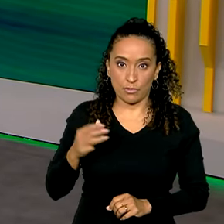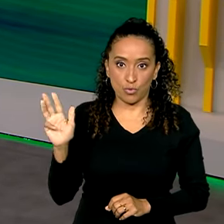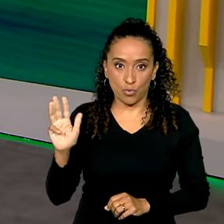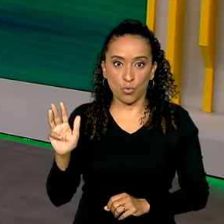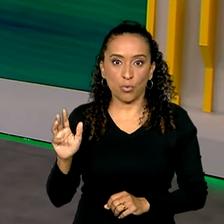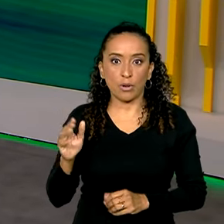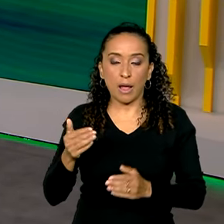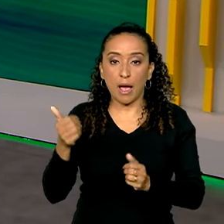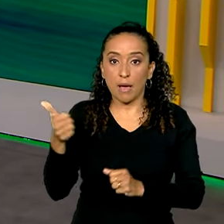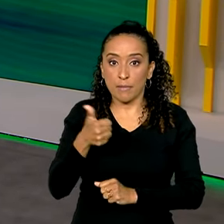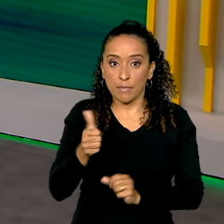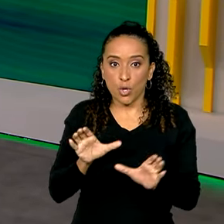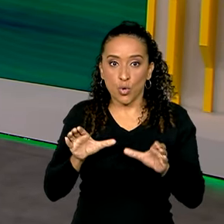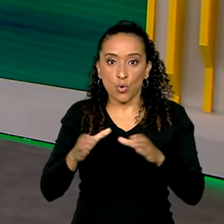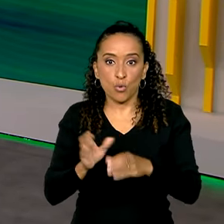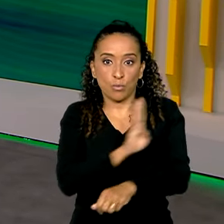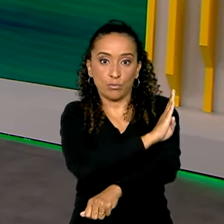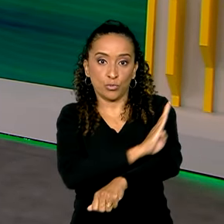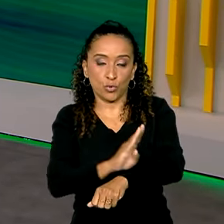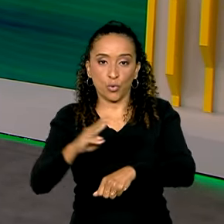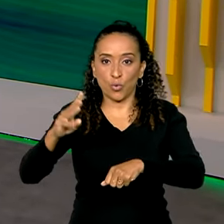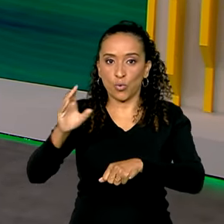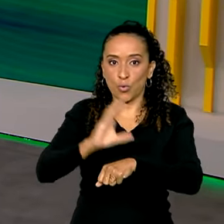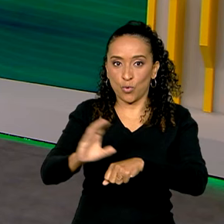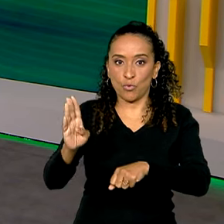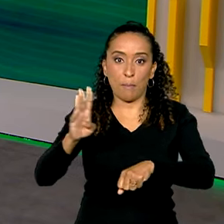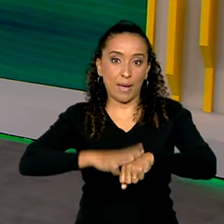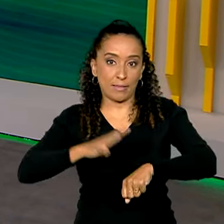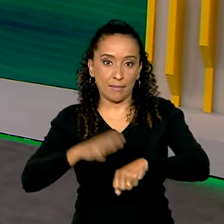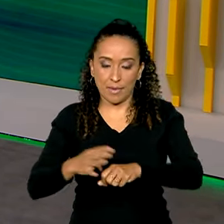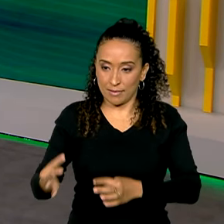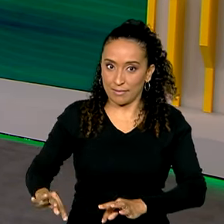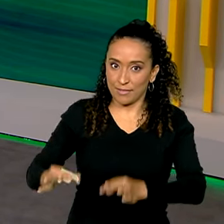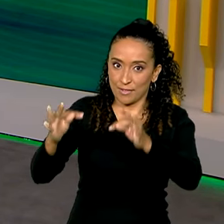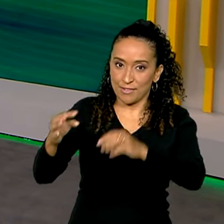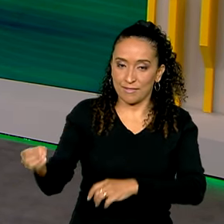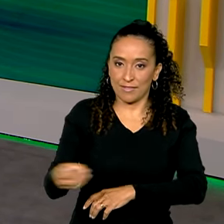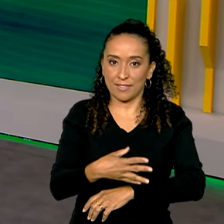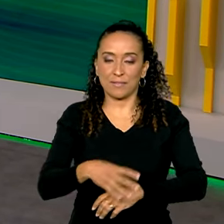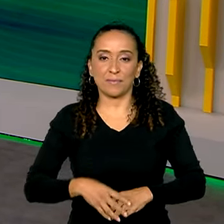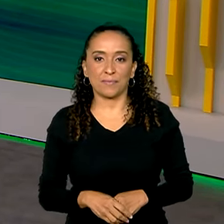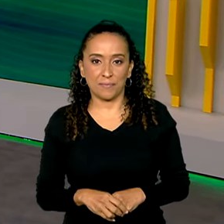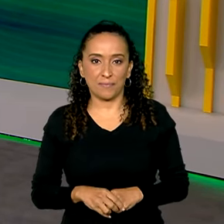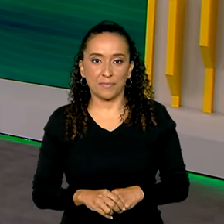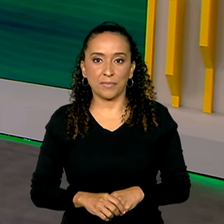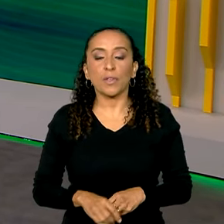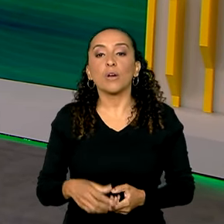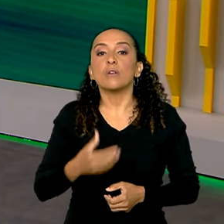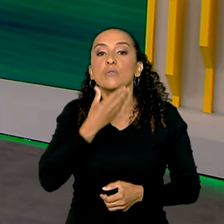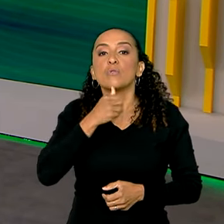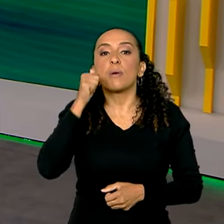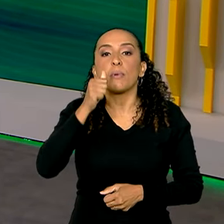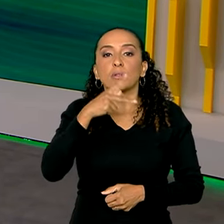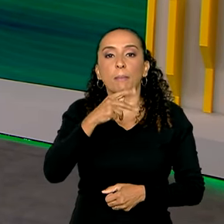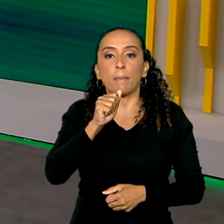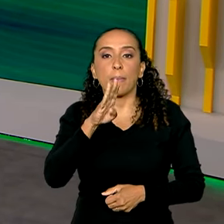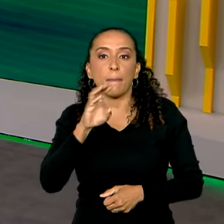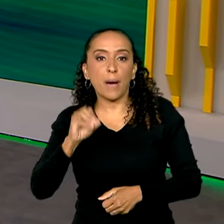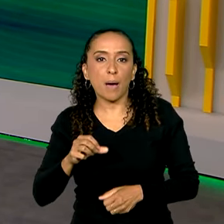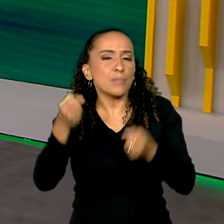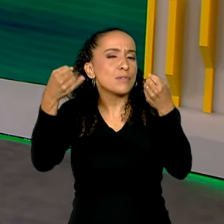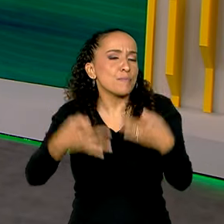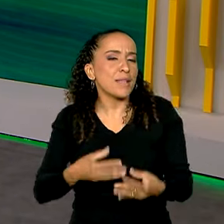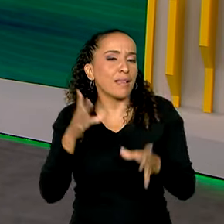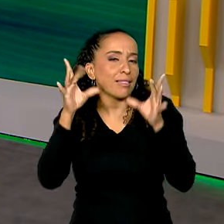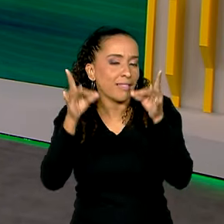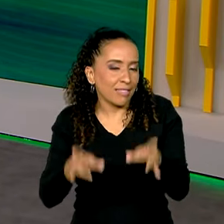a primeira turma de bacharelado no curso de Matemática da Tecnologia e Inovação. O repórter Pablo Mundin conta